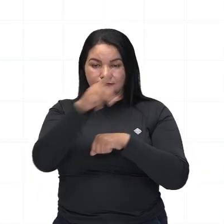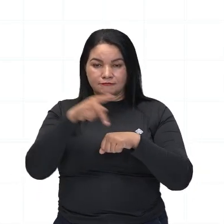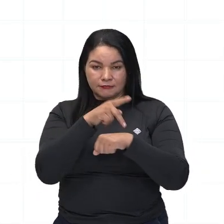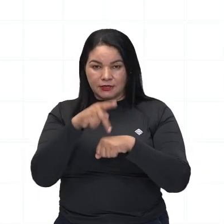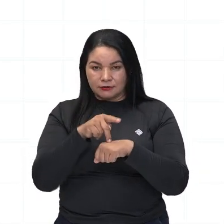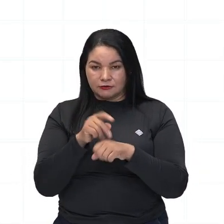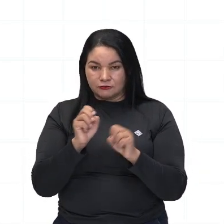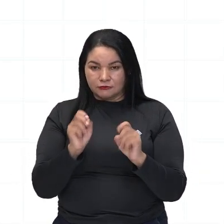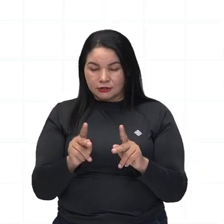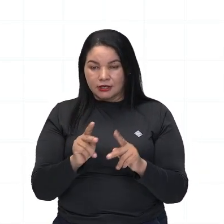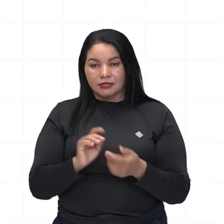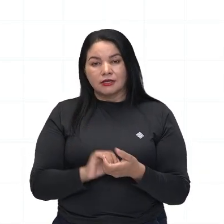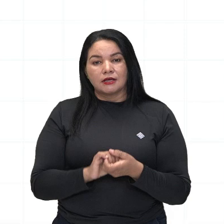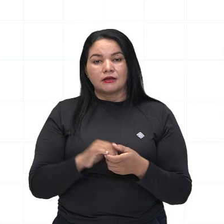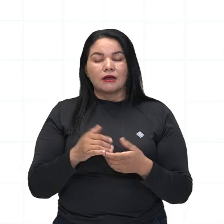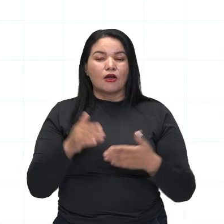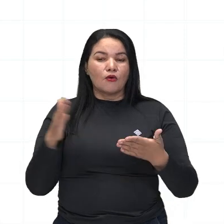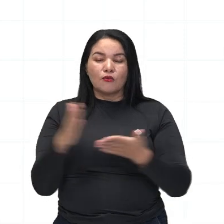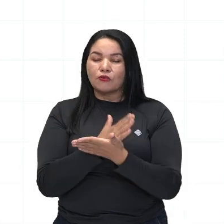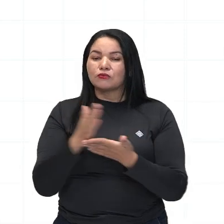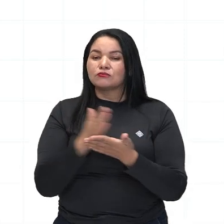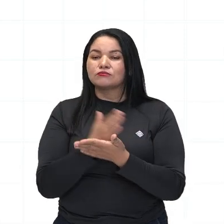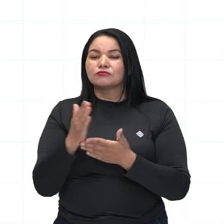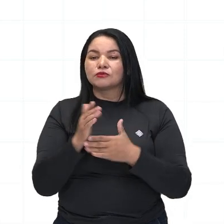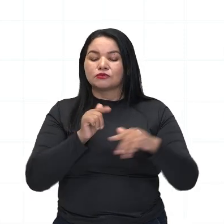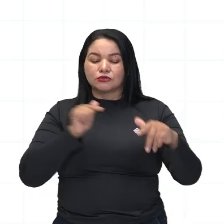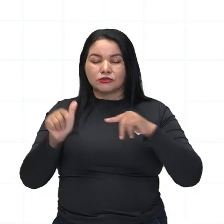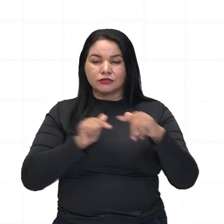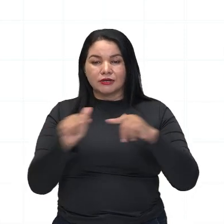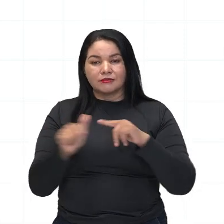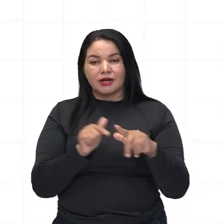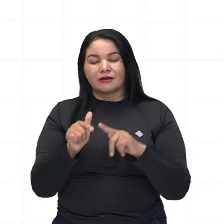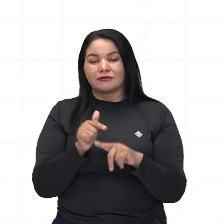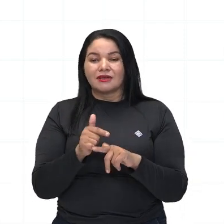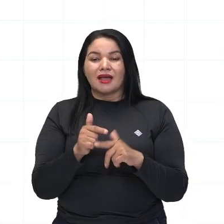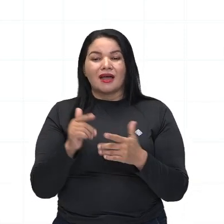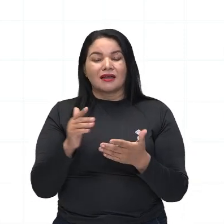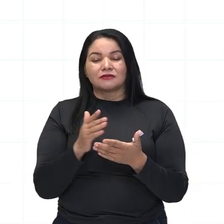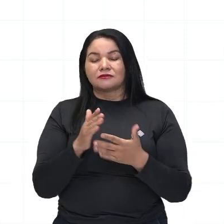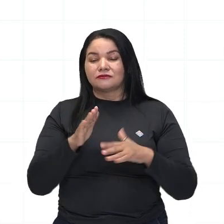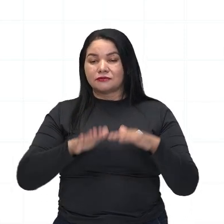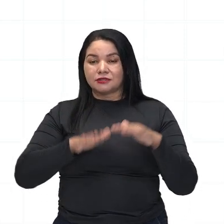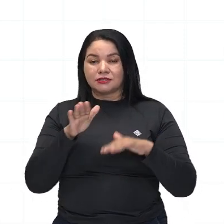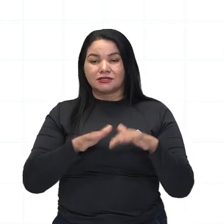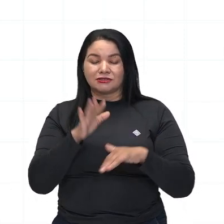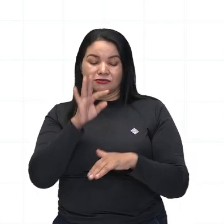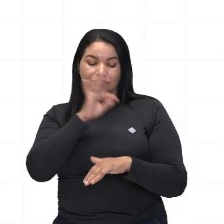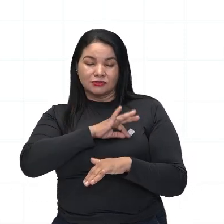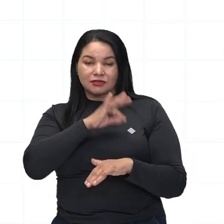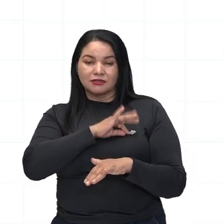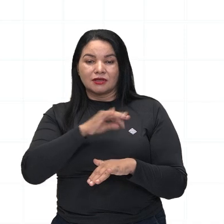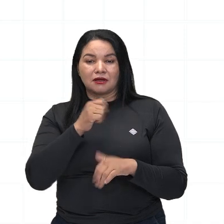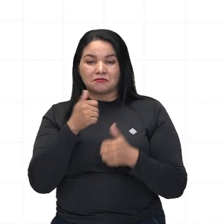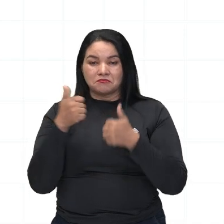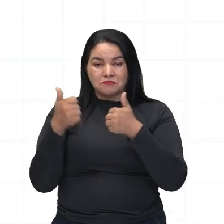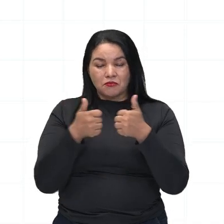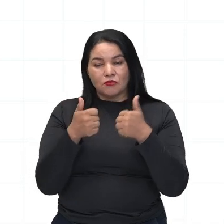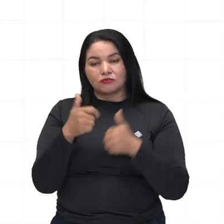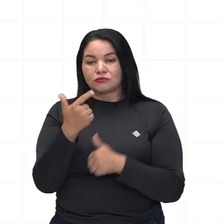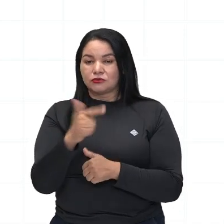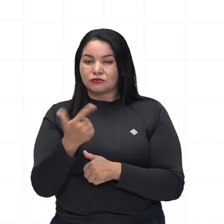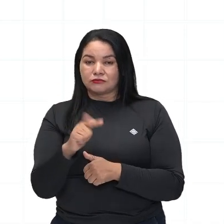certo? E trabalhos que muitas vezes são mal remunerados, não recebem um salário digno, ou